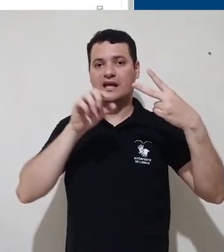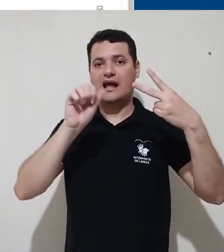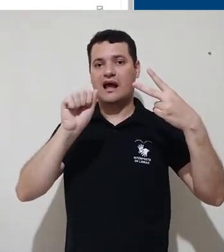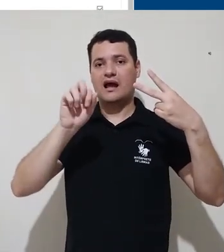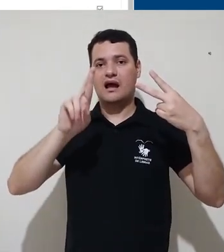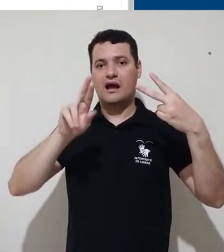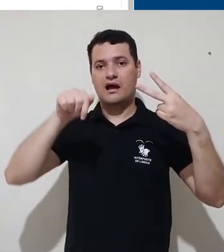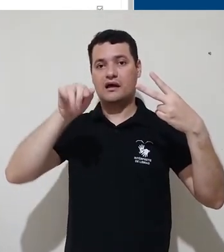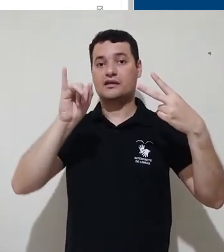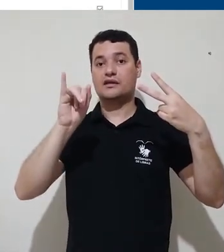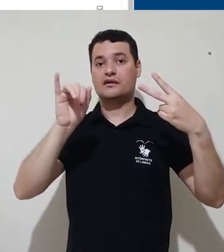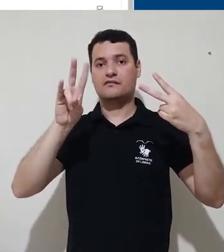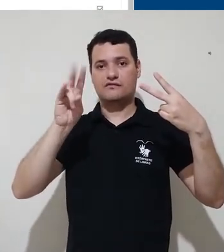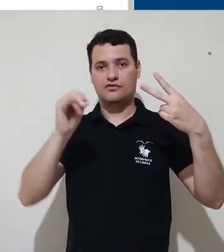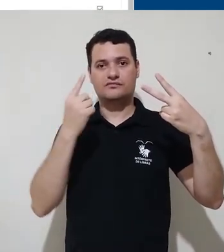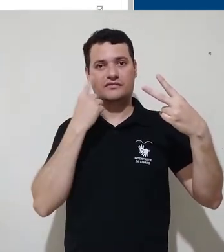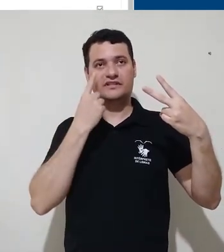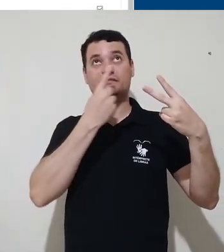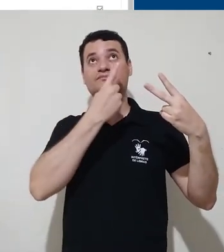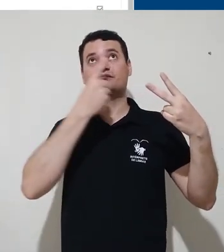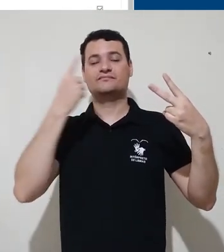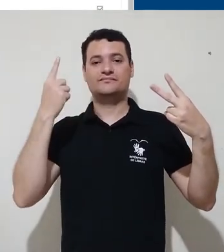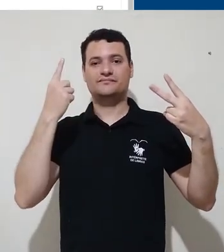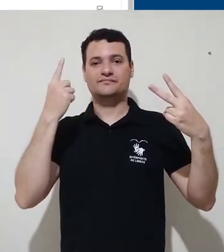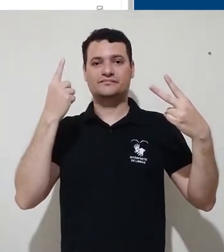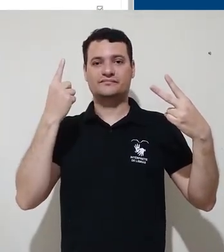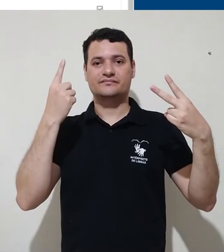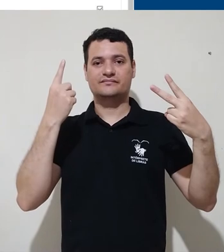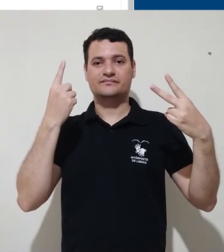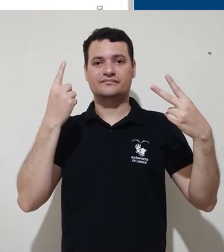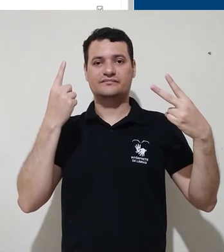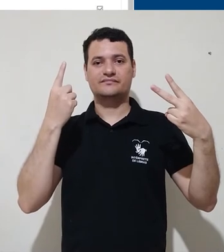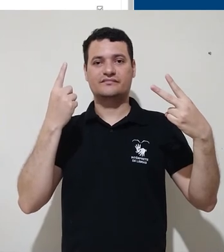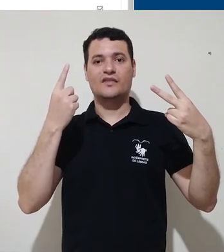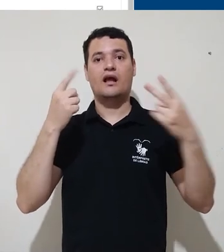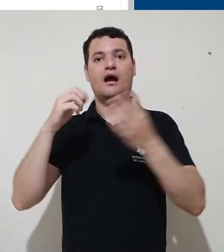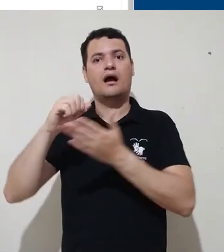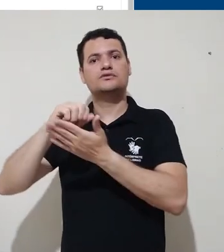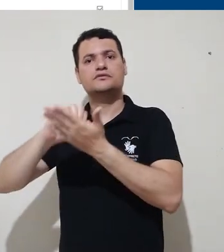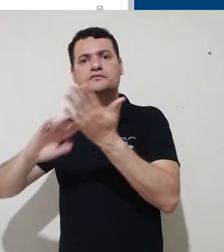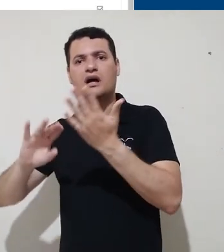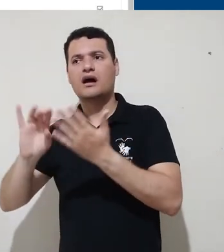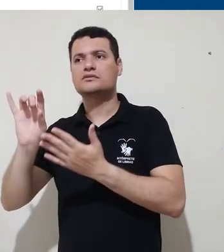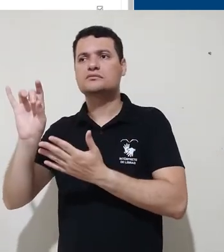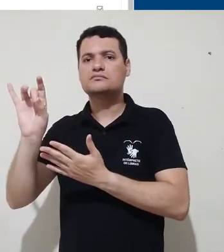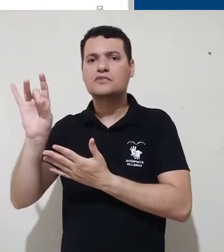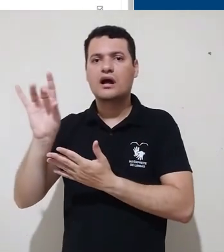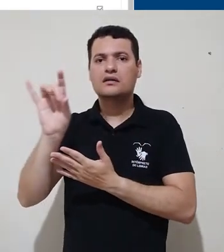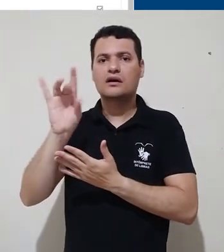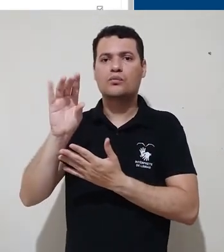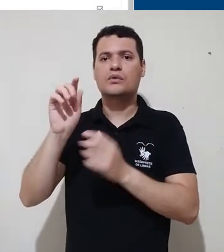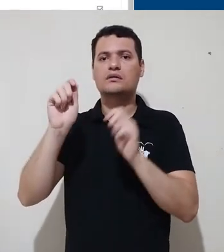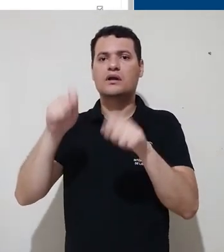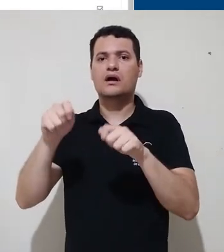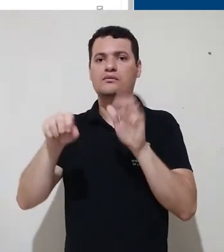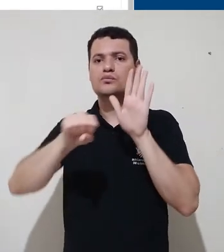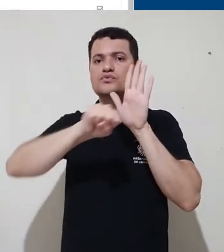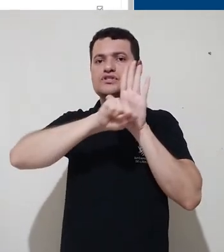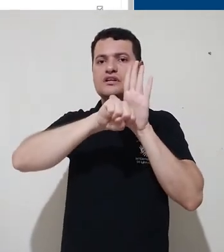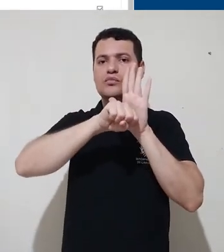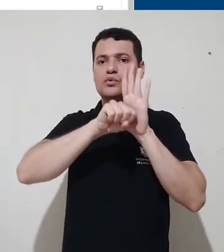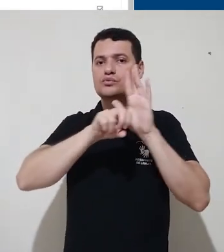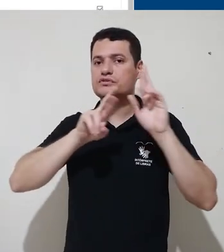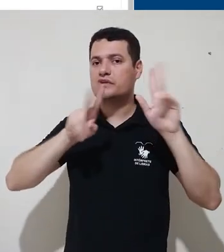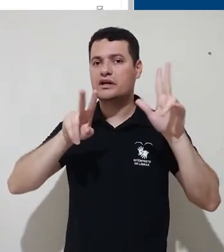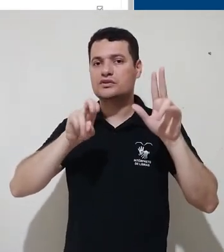Abaixo, nós temos um recurso arquivo. Reparem que cada tipo de recurso ou atividade pode ser